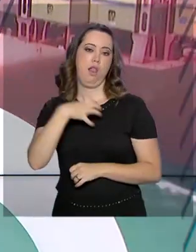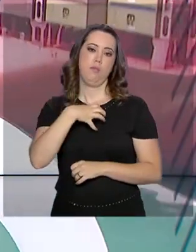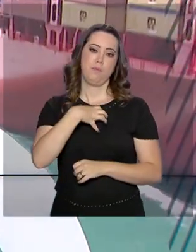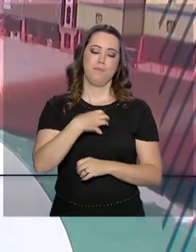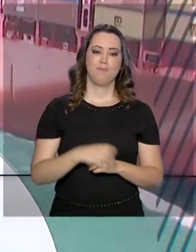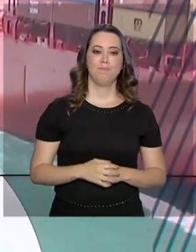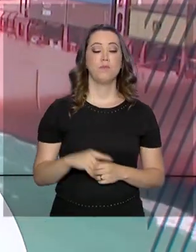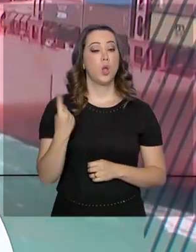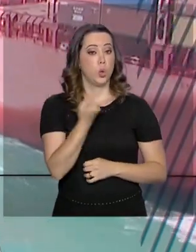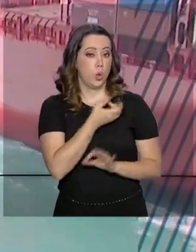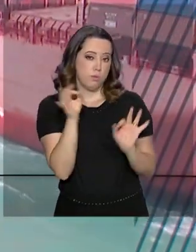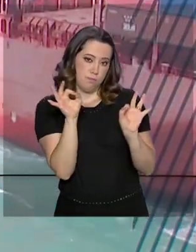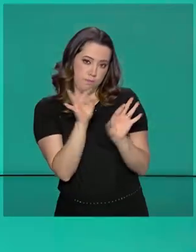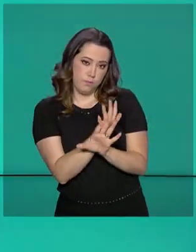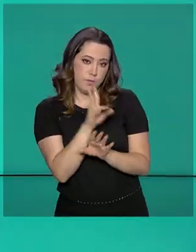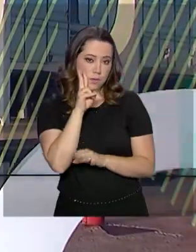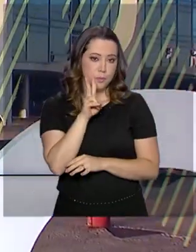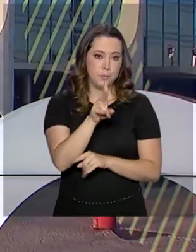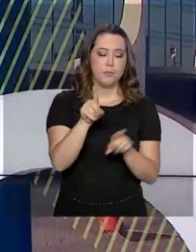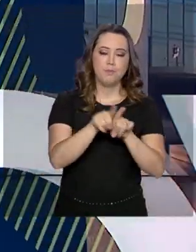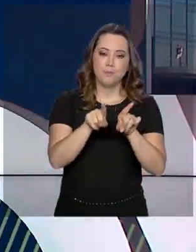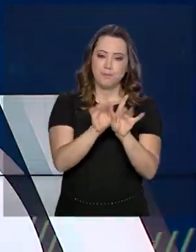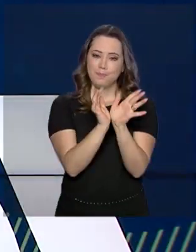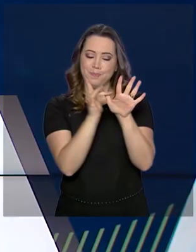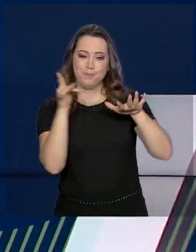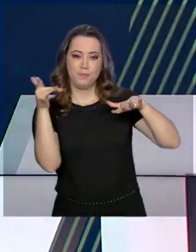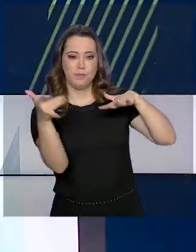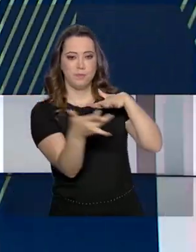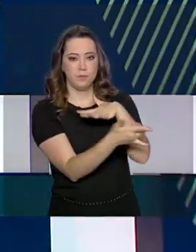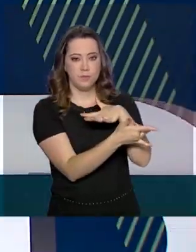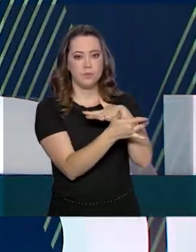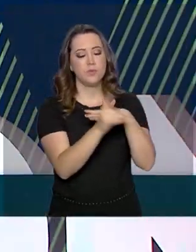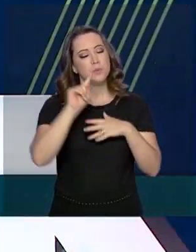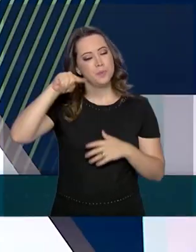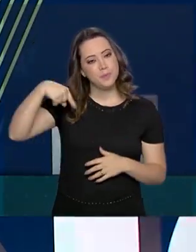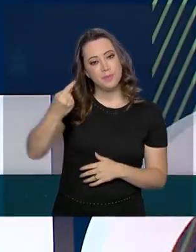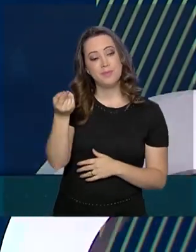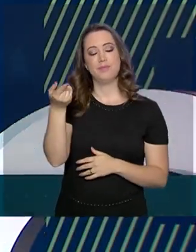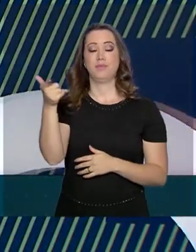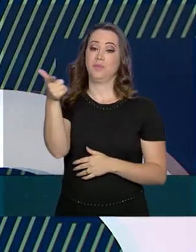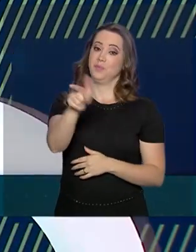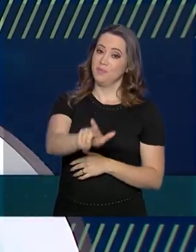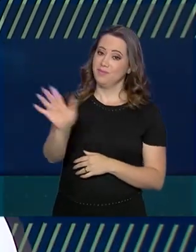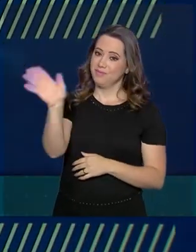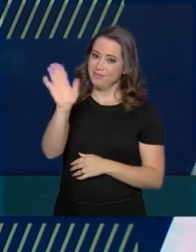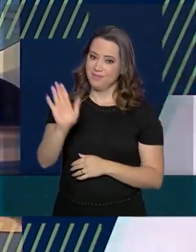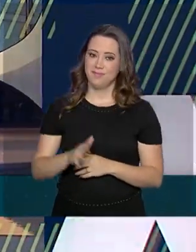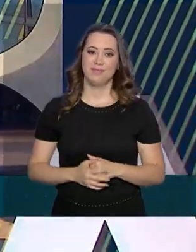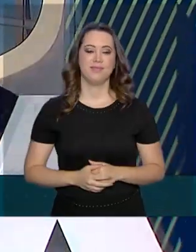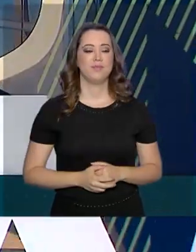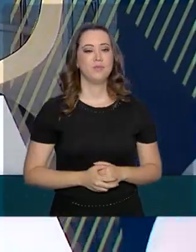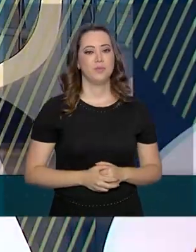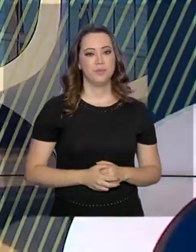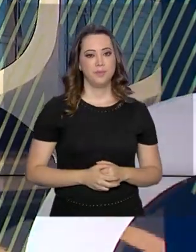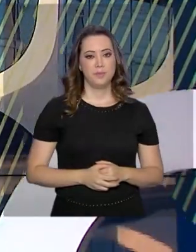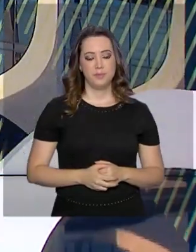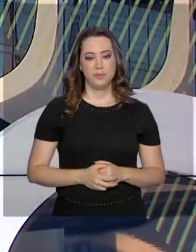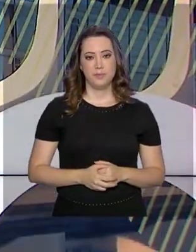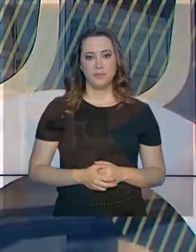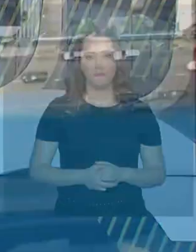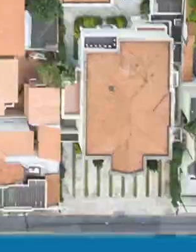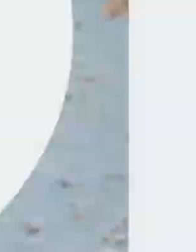O governo agora fica por aqui. Continue nos acompanhando também pelas redes sociais. Nos vemos então na próxima edição. Até lá!